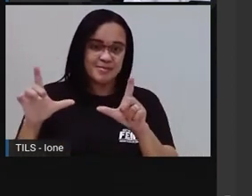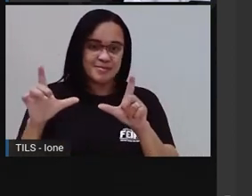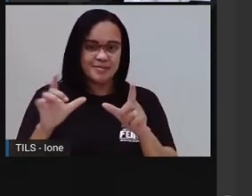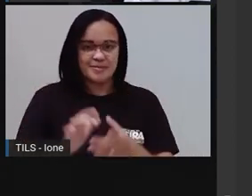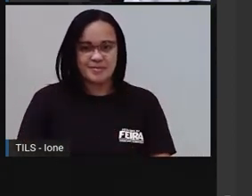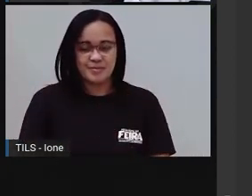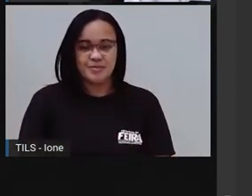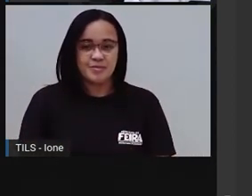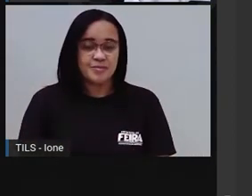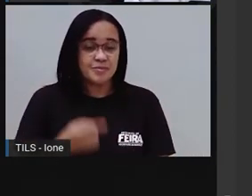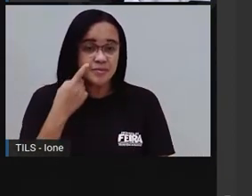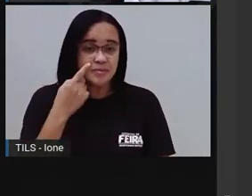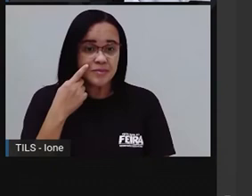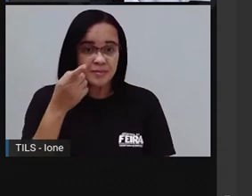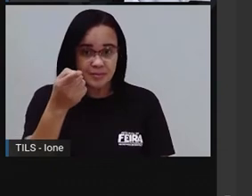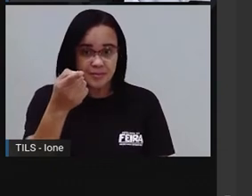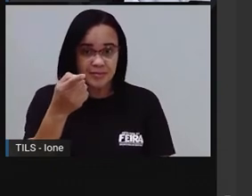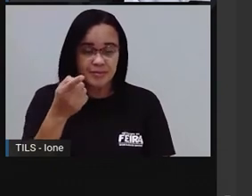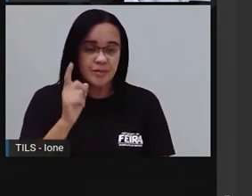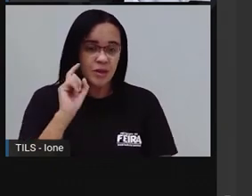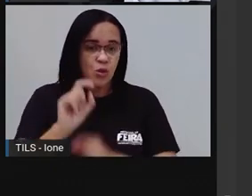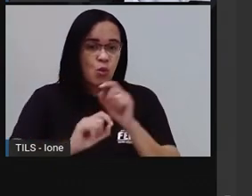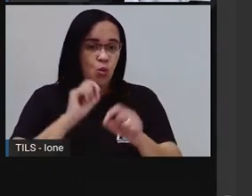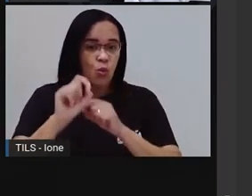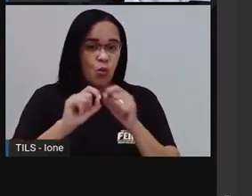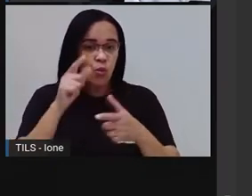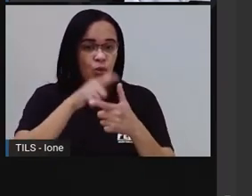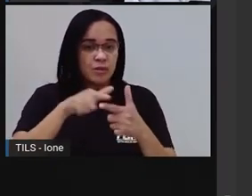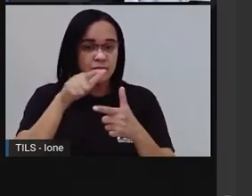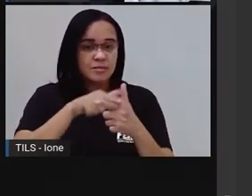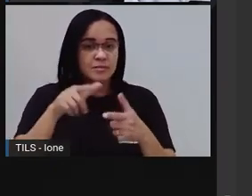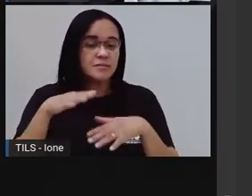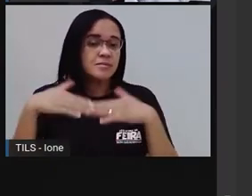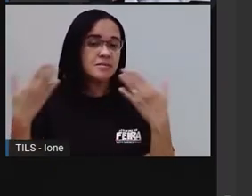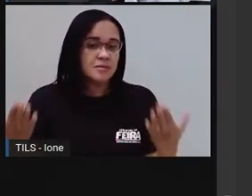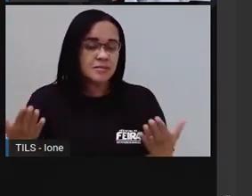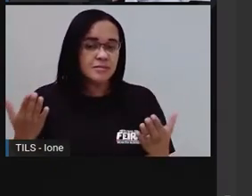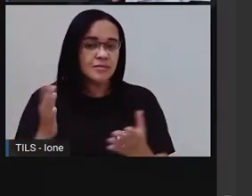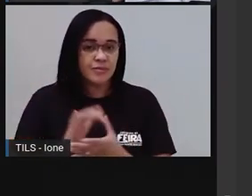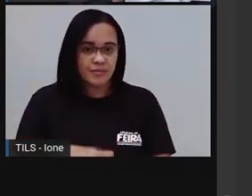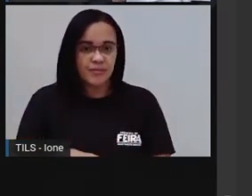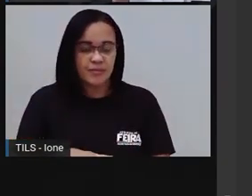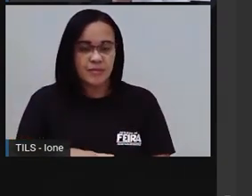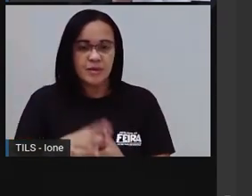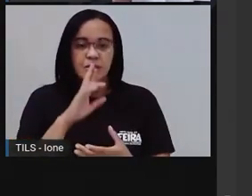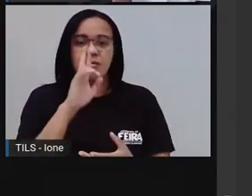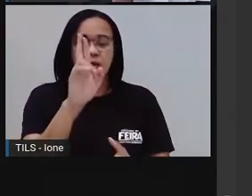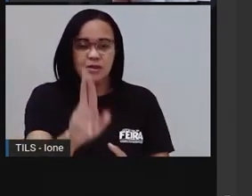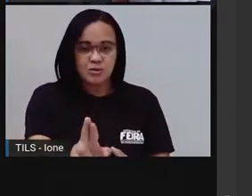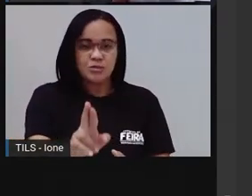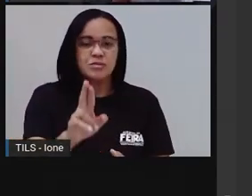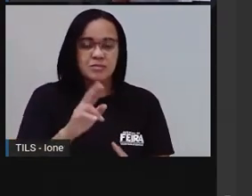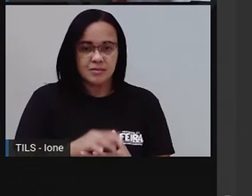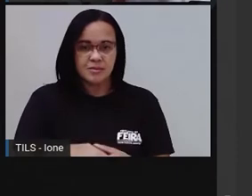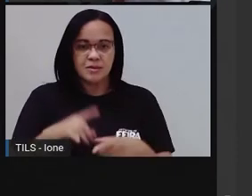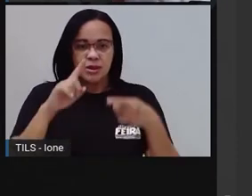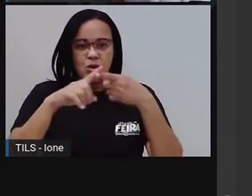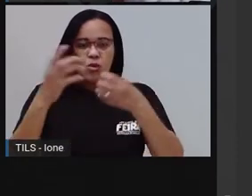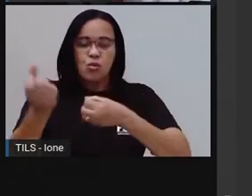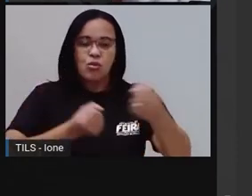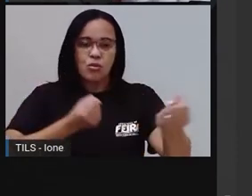Olha, a nossa próxima situação, problema aqui. Deixa eu botar assim, para vocês não quererem responder de antes. Um carro